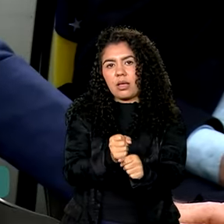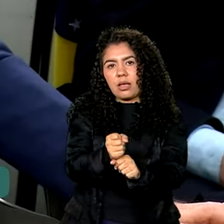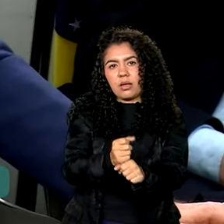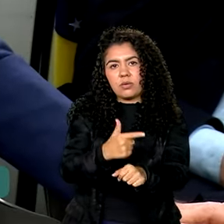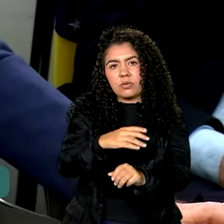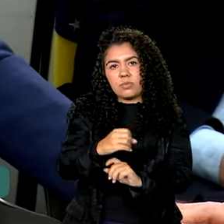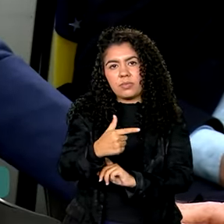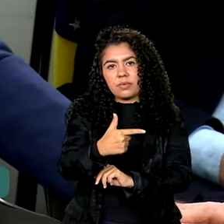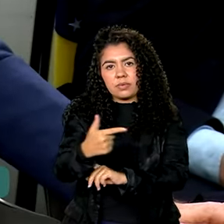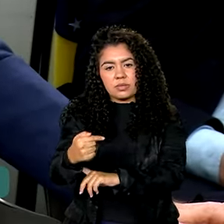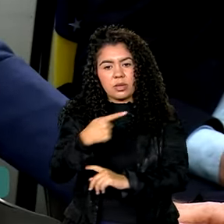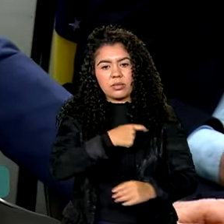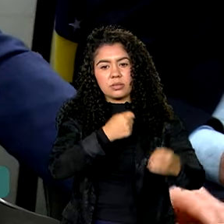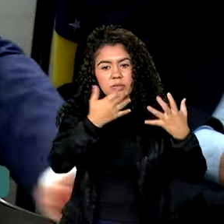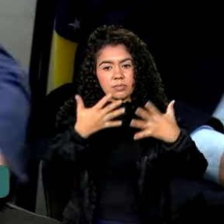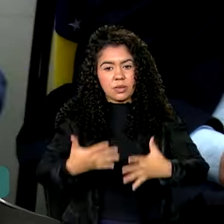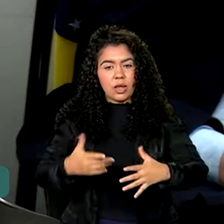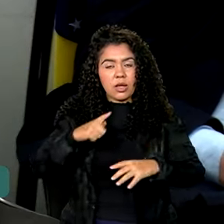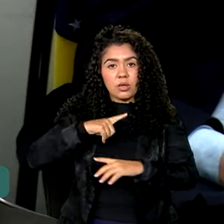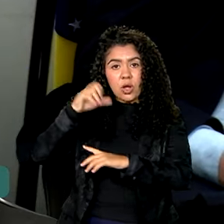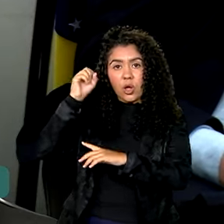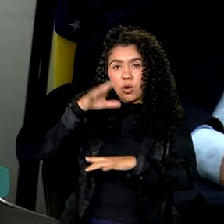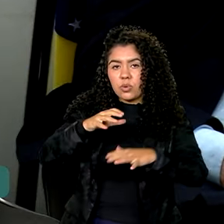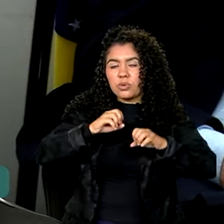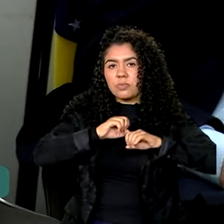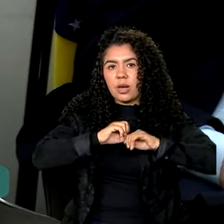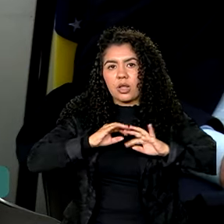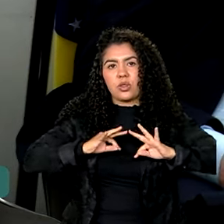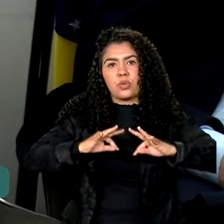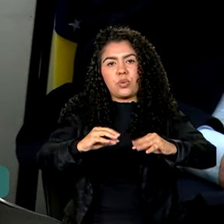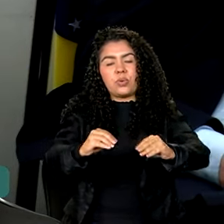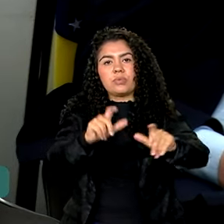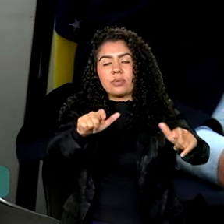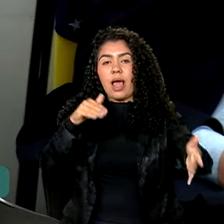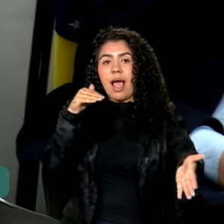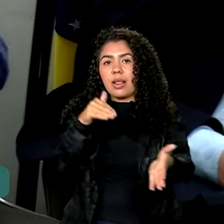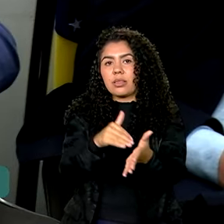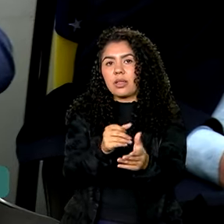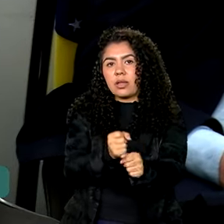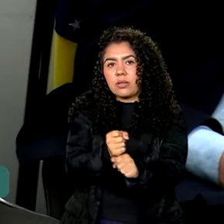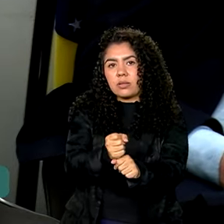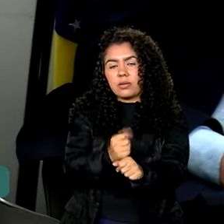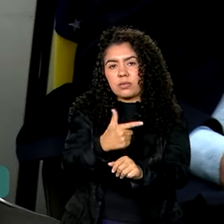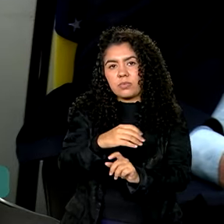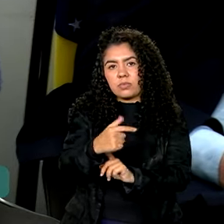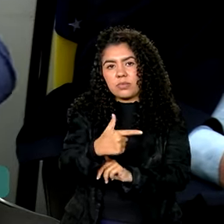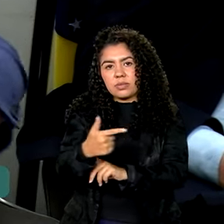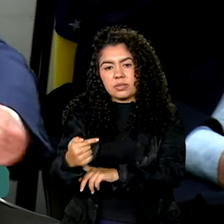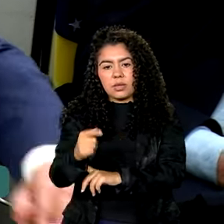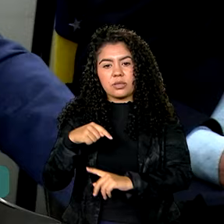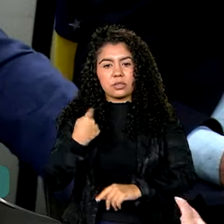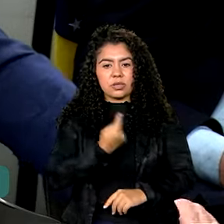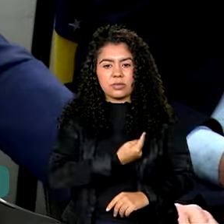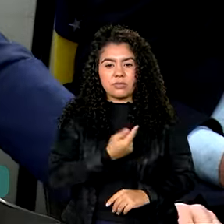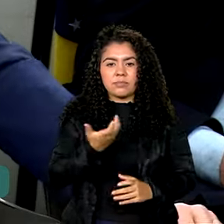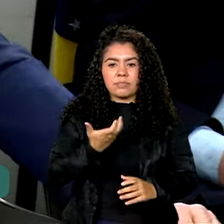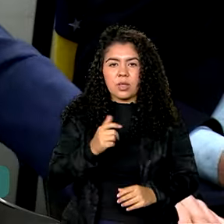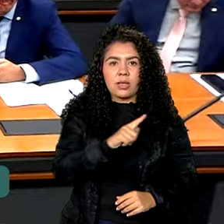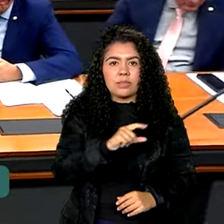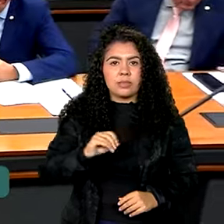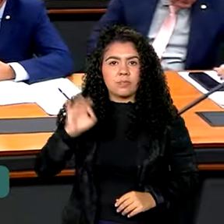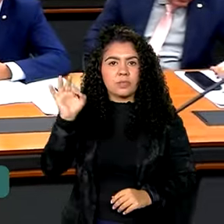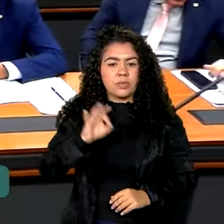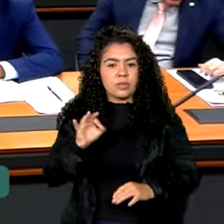brasileiros e nós queremos até 2027 sermos o único país transcontinental do mundo com 100% de inclusão